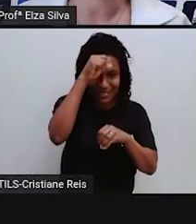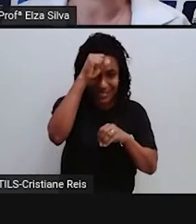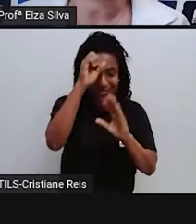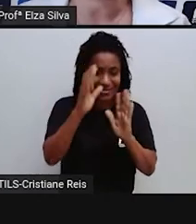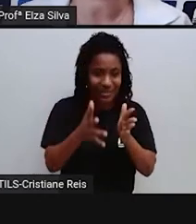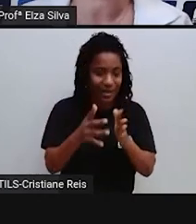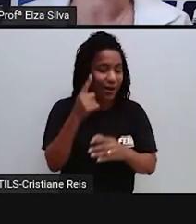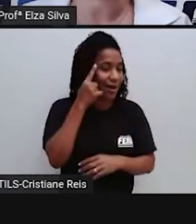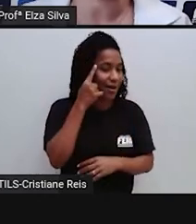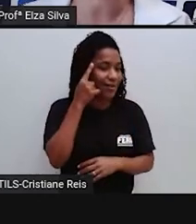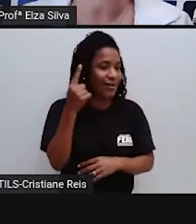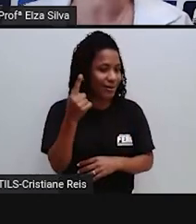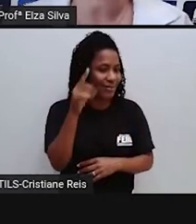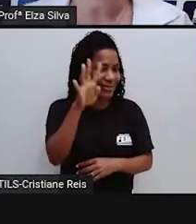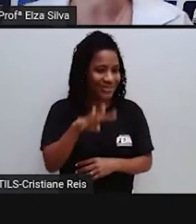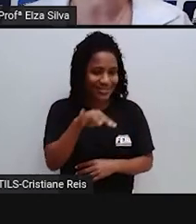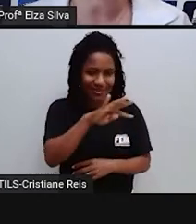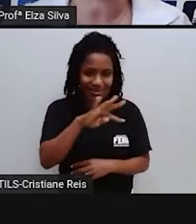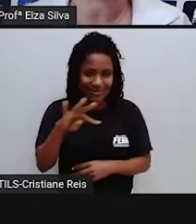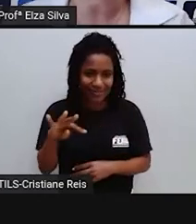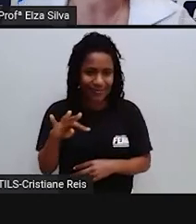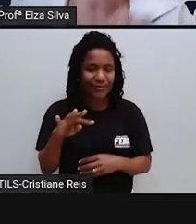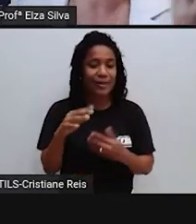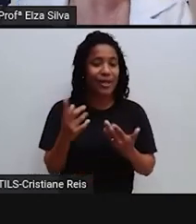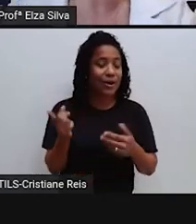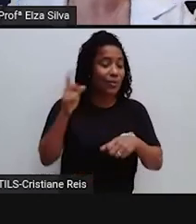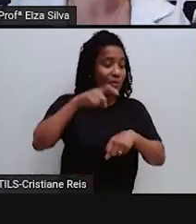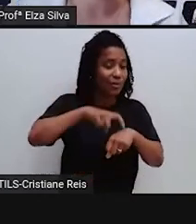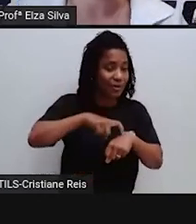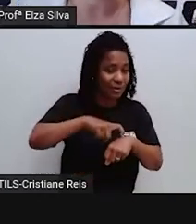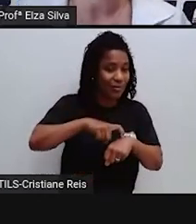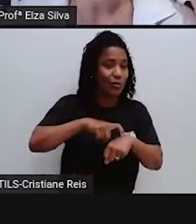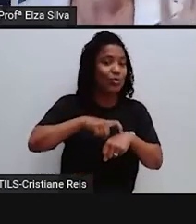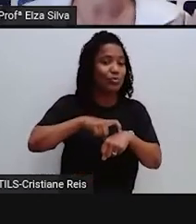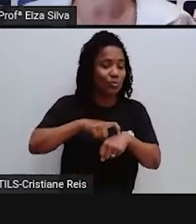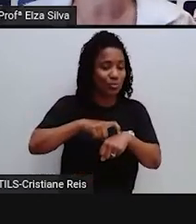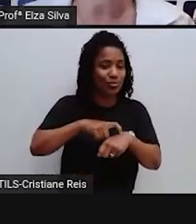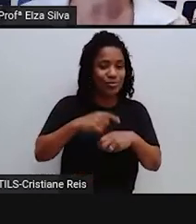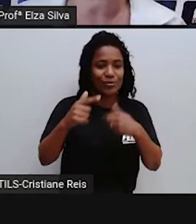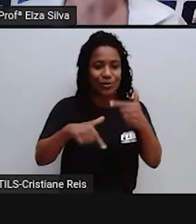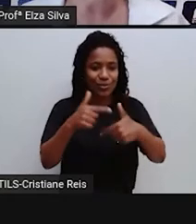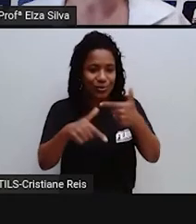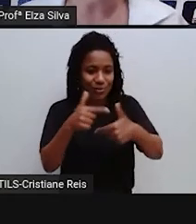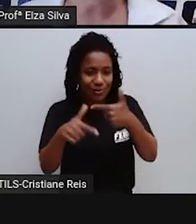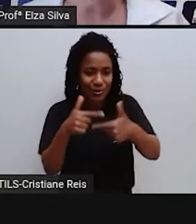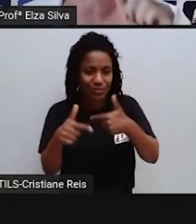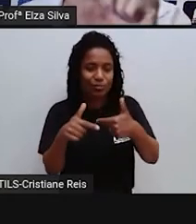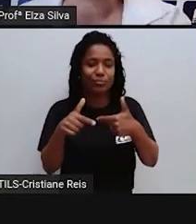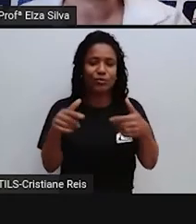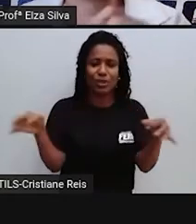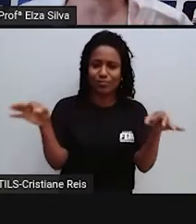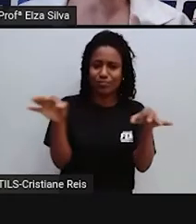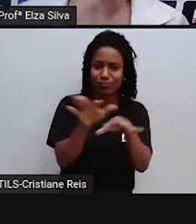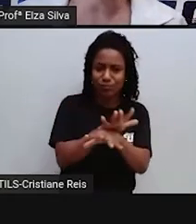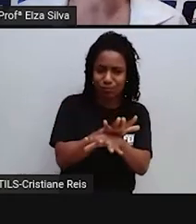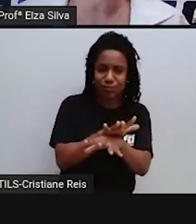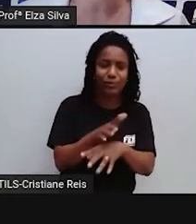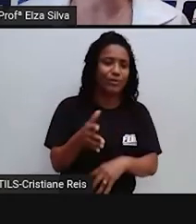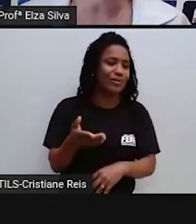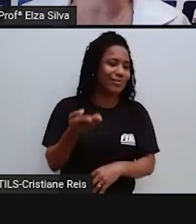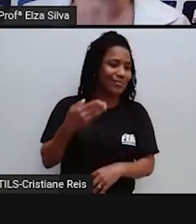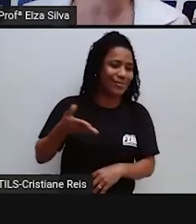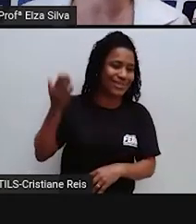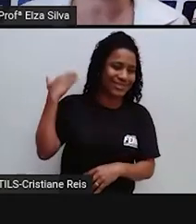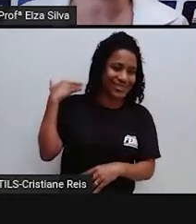Esse tempo Ele é usado Para falar de ações Que já aconteceram E foram concluídas No passado Por isso Que nós